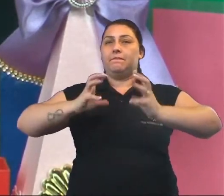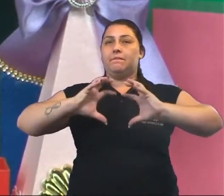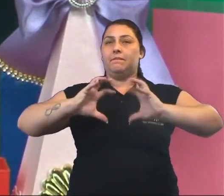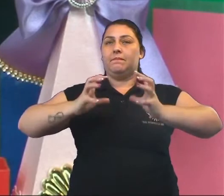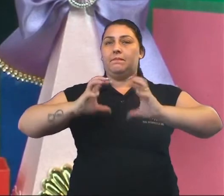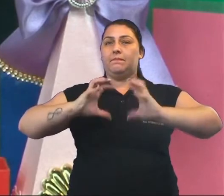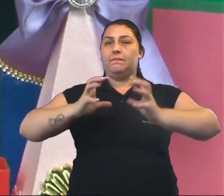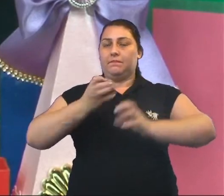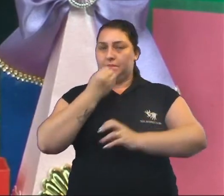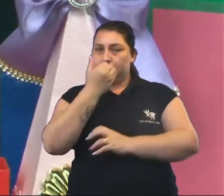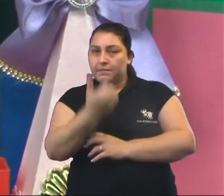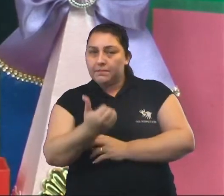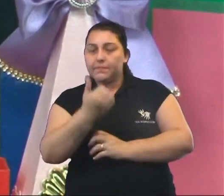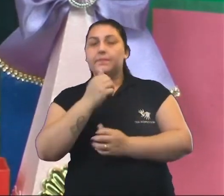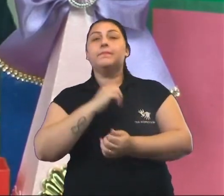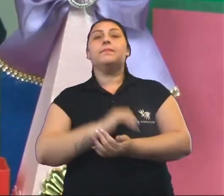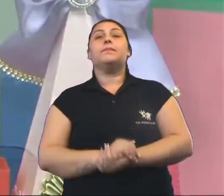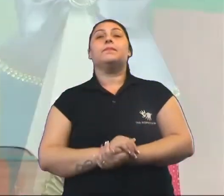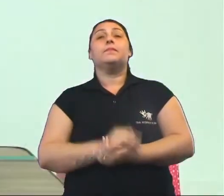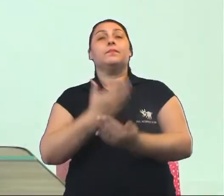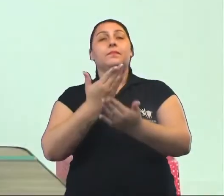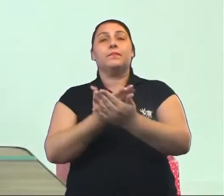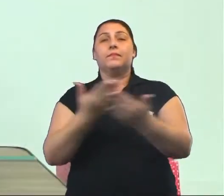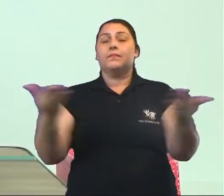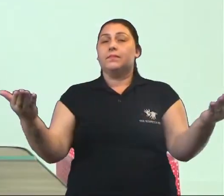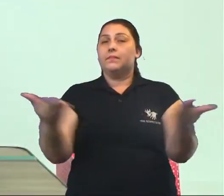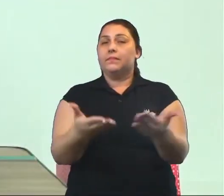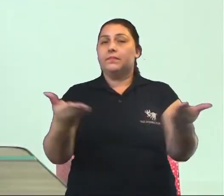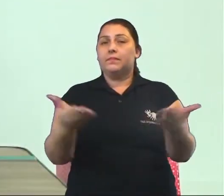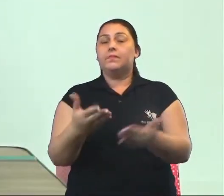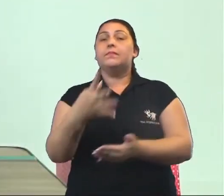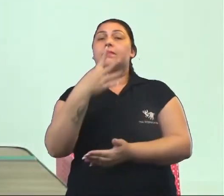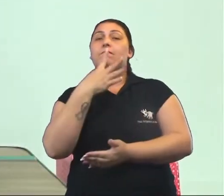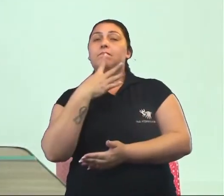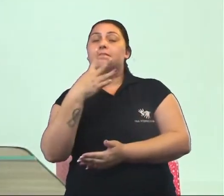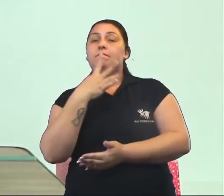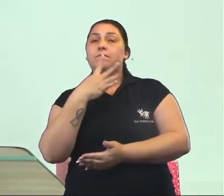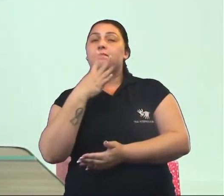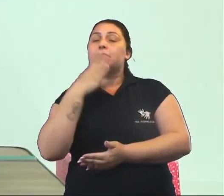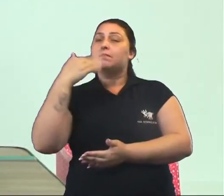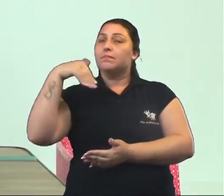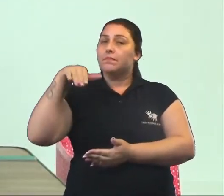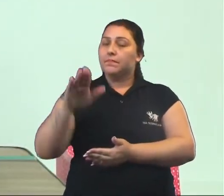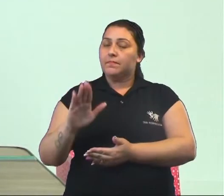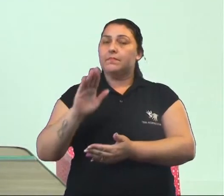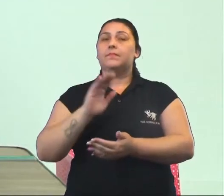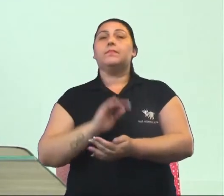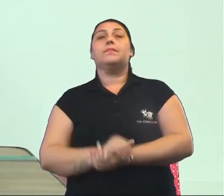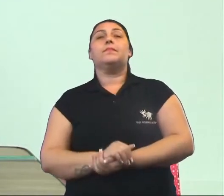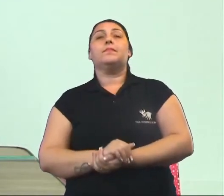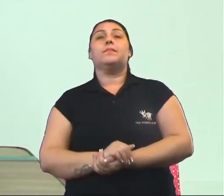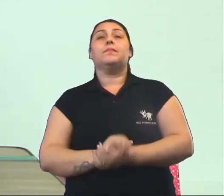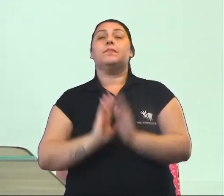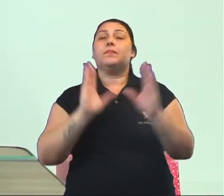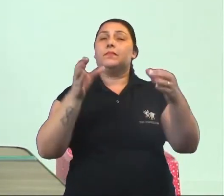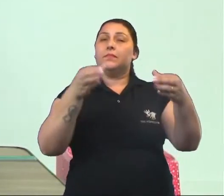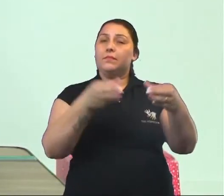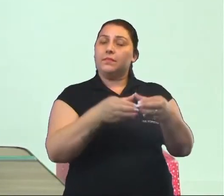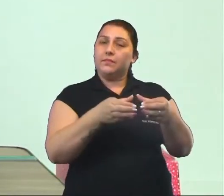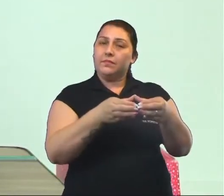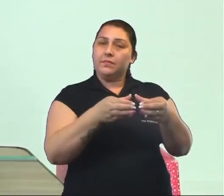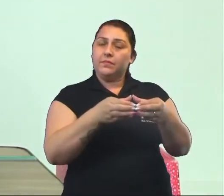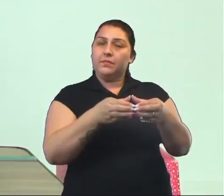Tudo bem? Então, na aula de hoje, nós vamos conhecer um pouco mais sobre este grupo aqui.